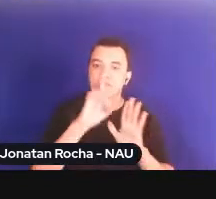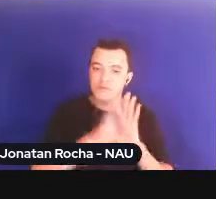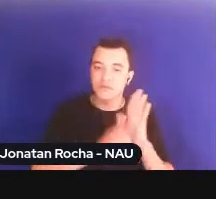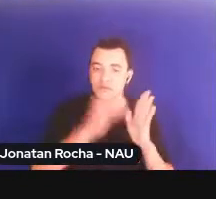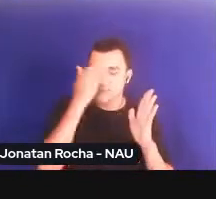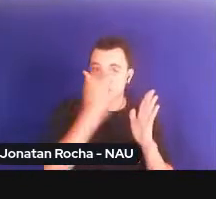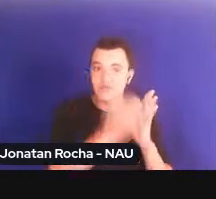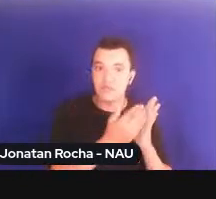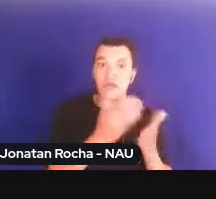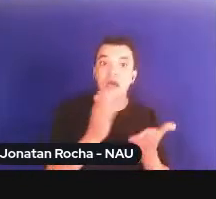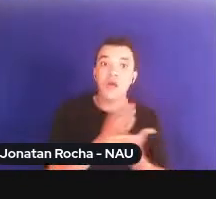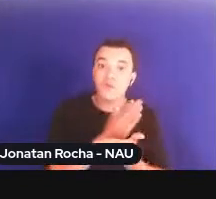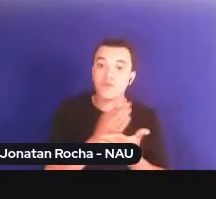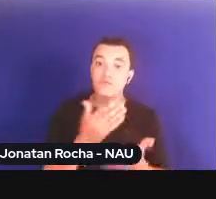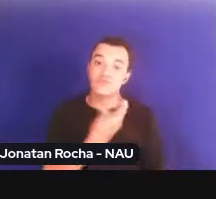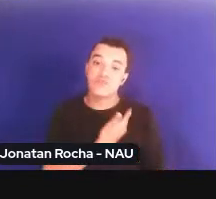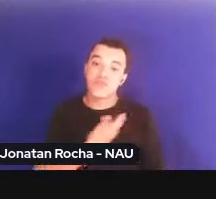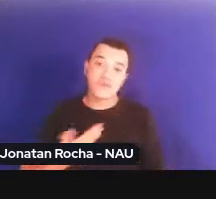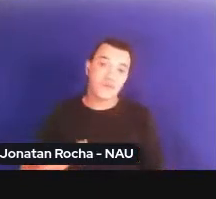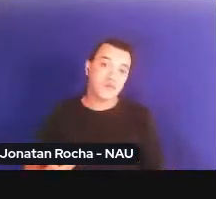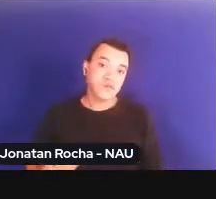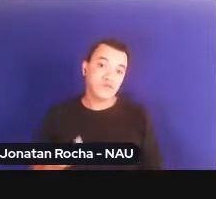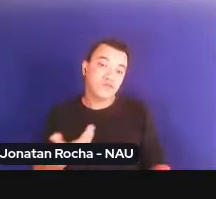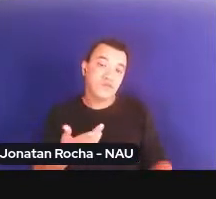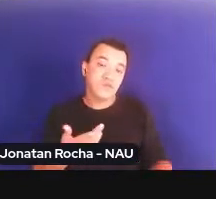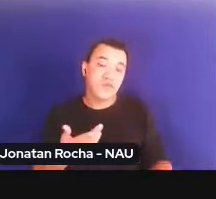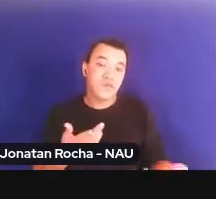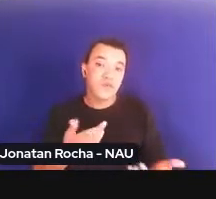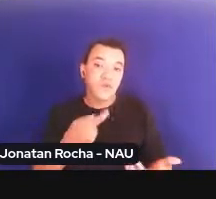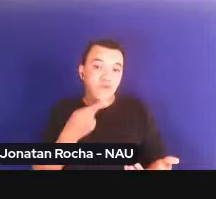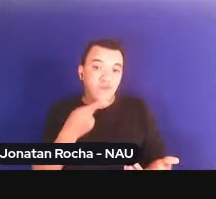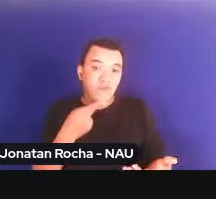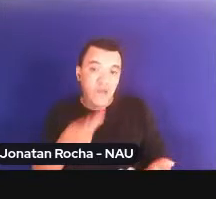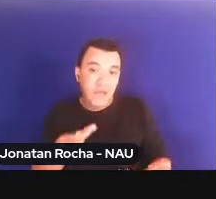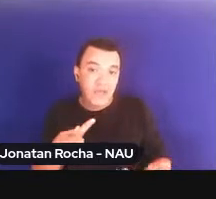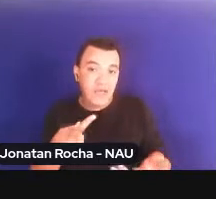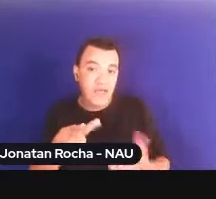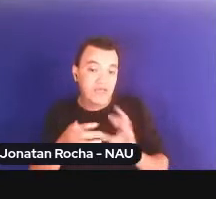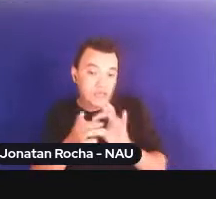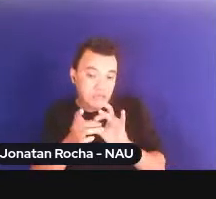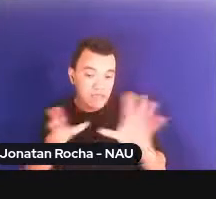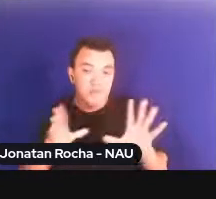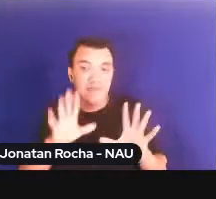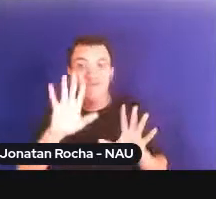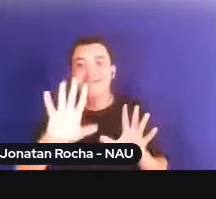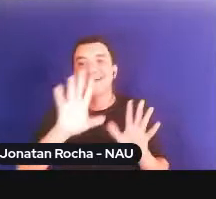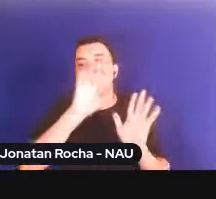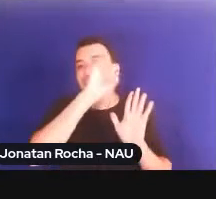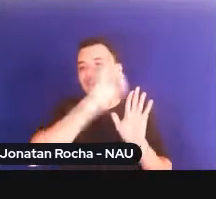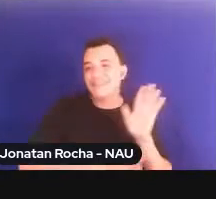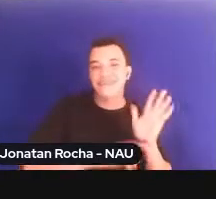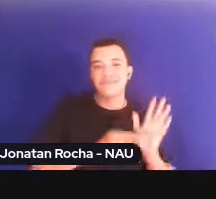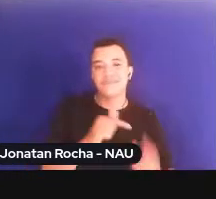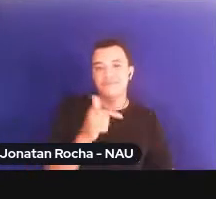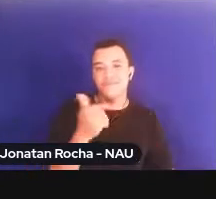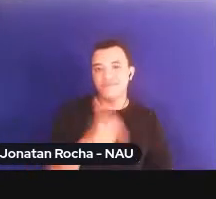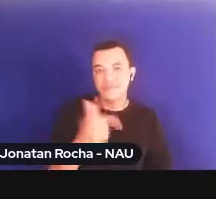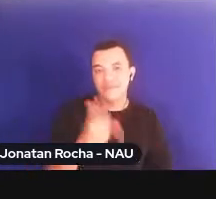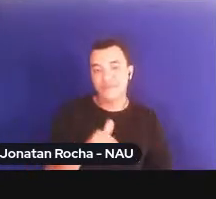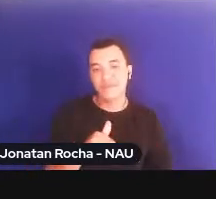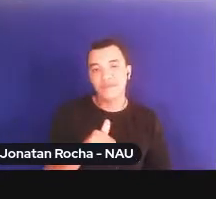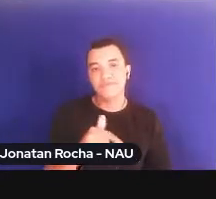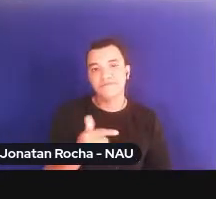são apenas formalmente democráticos, já que direitos não foram assegurados para todos e todas.